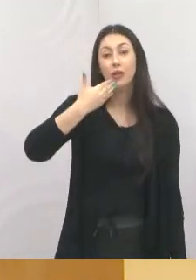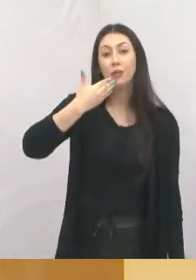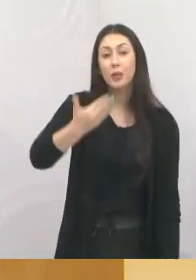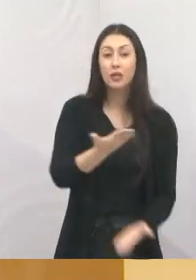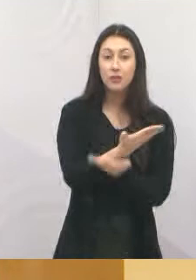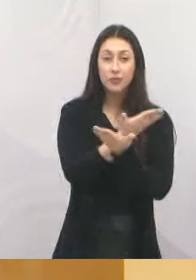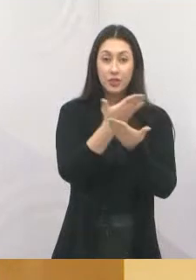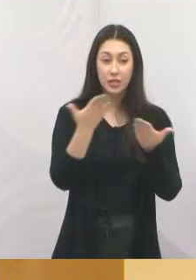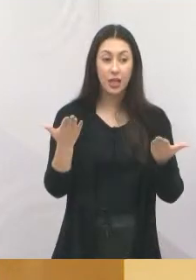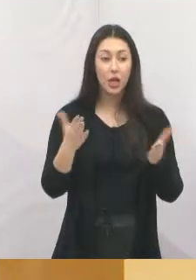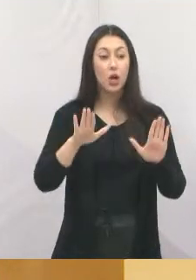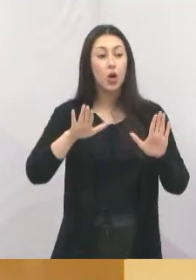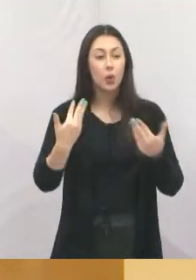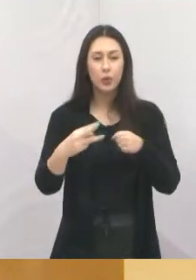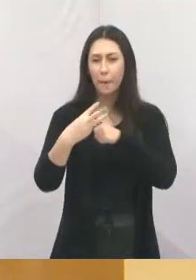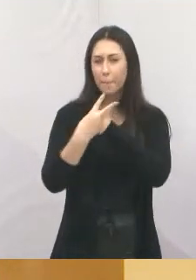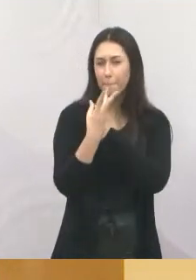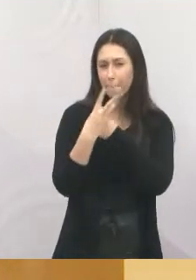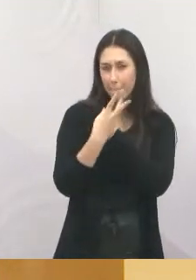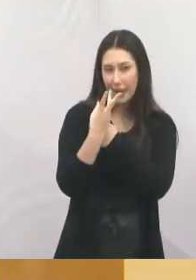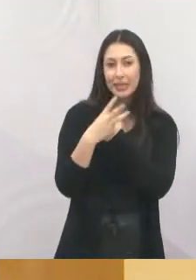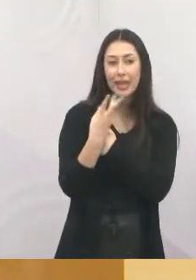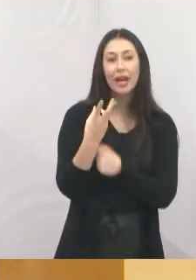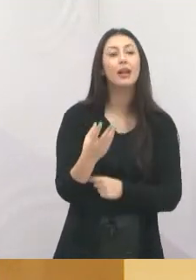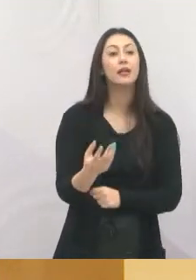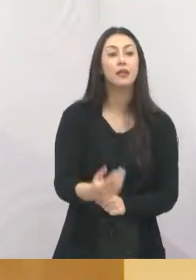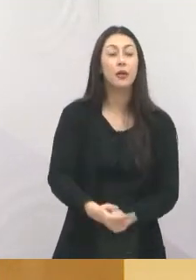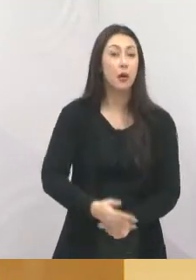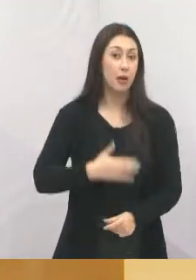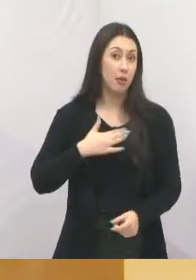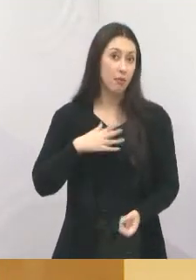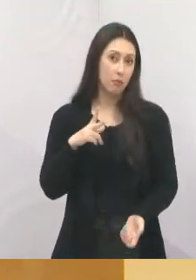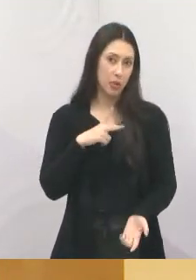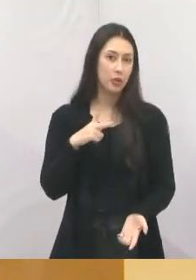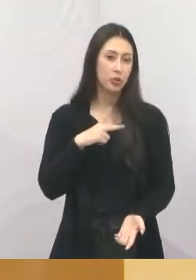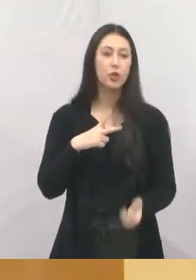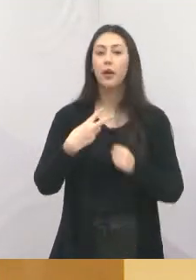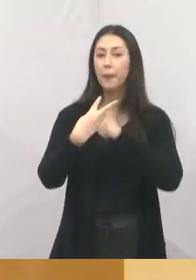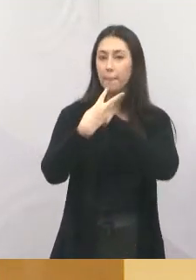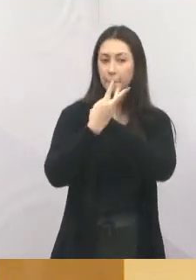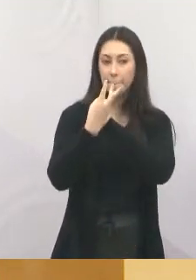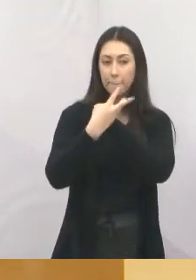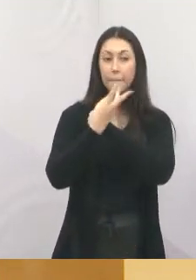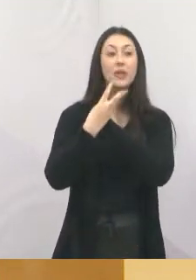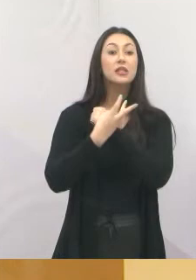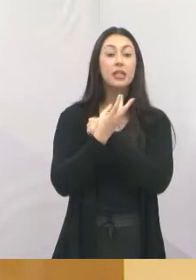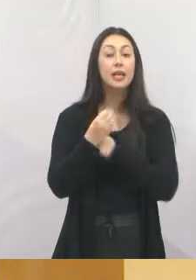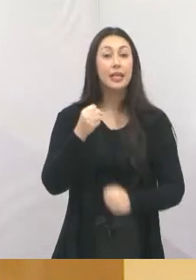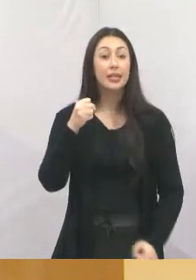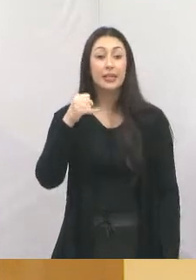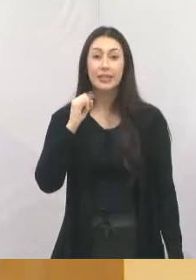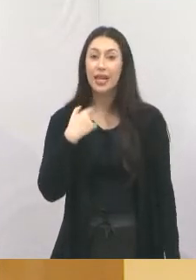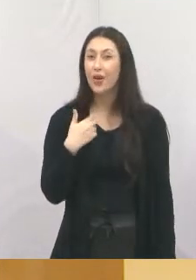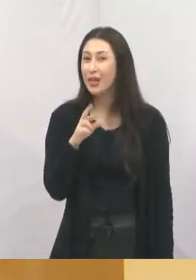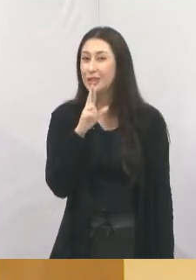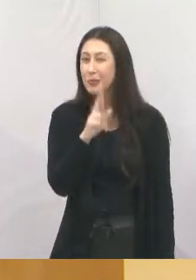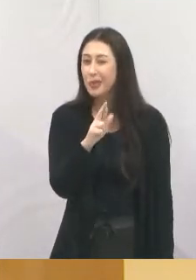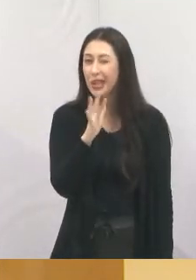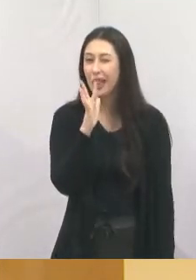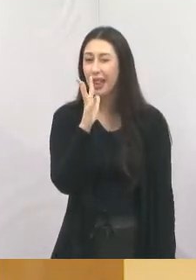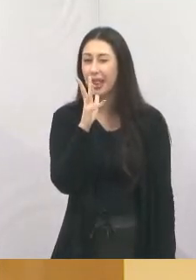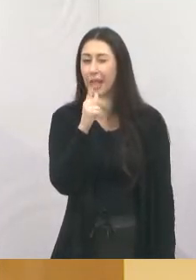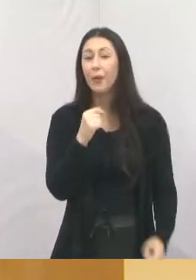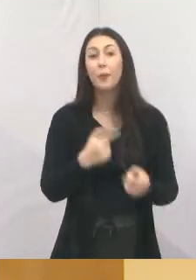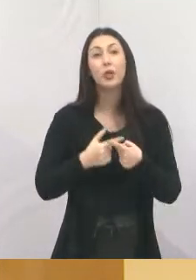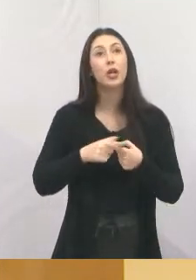que quando mandar uma mensagem no meu WhatsApp, que é o meu WhatsApp particular, se eu não der a resposta, porque